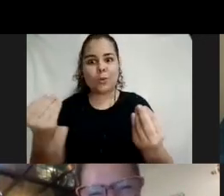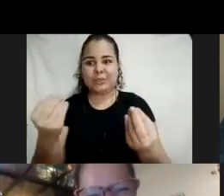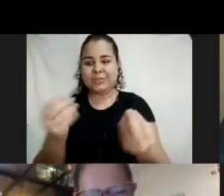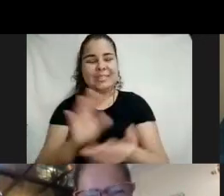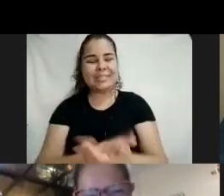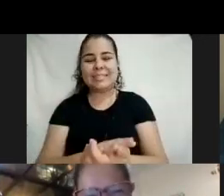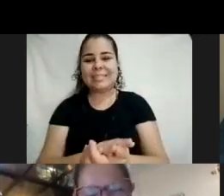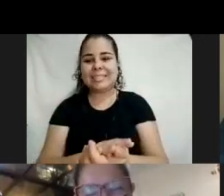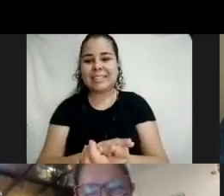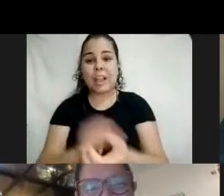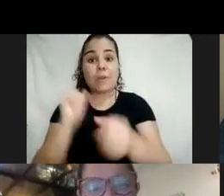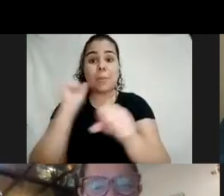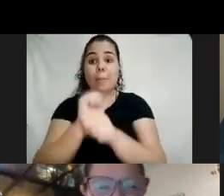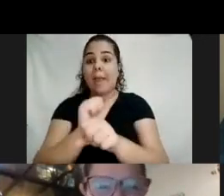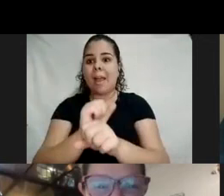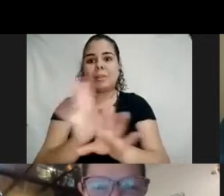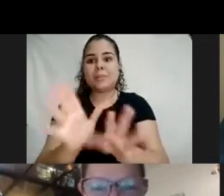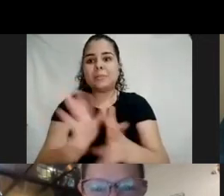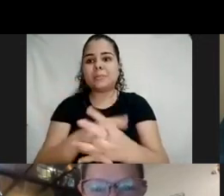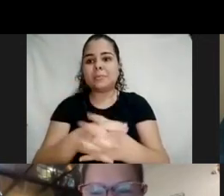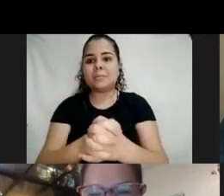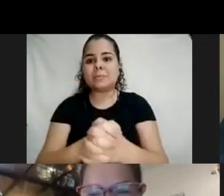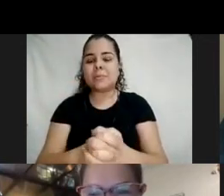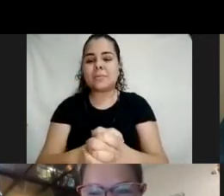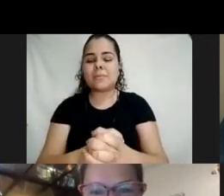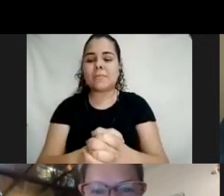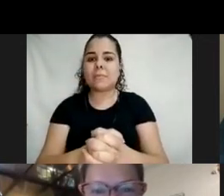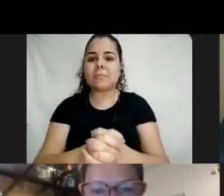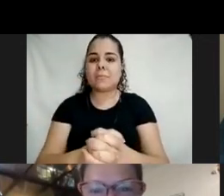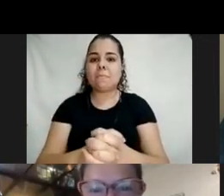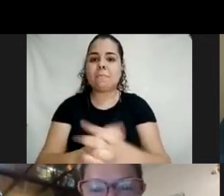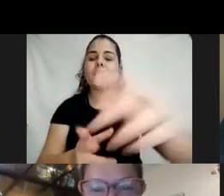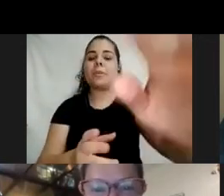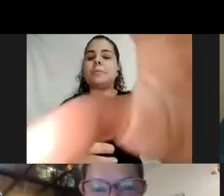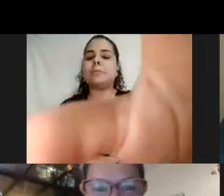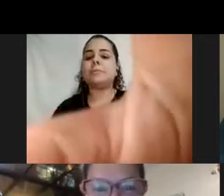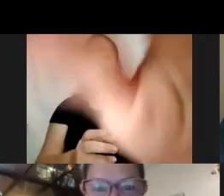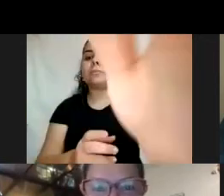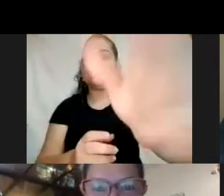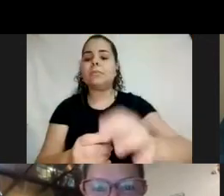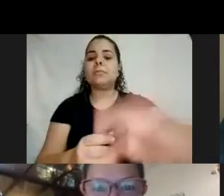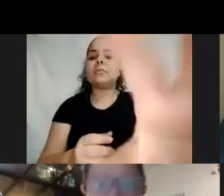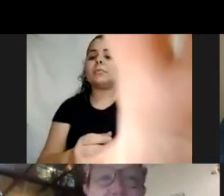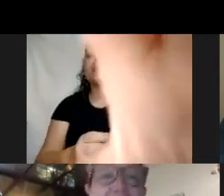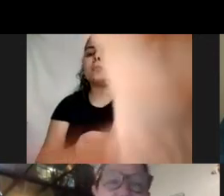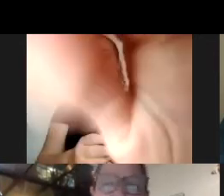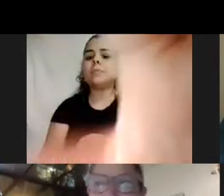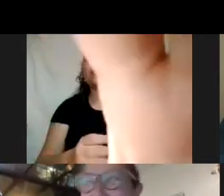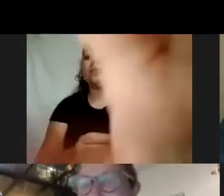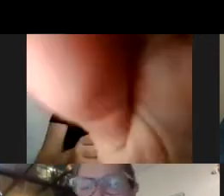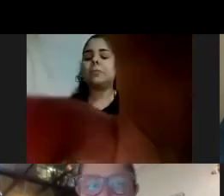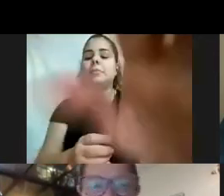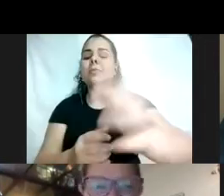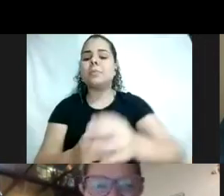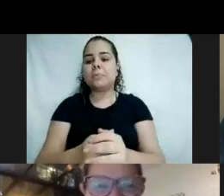Eu não paro mais. Acho que sou eu que vou estar com vocês aqui no último dia, não é isso? Isso. Eu ia